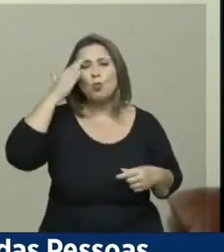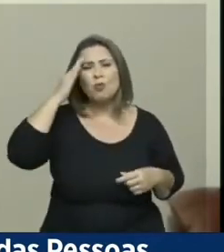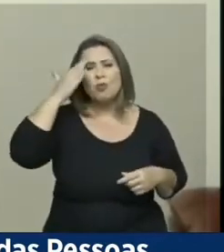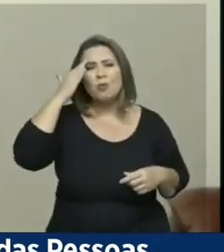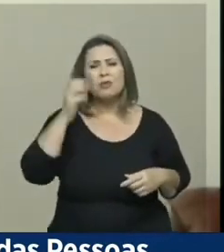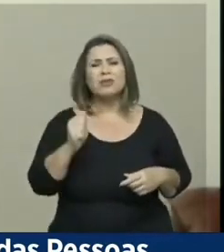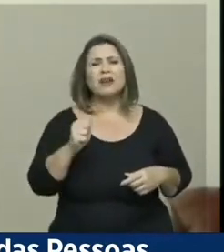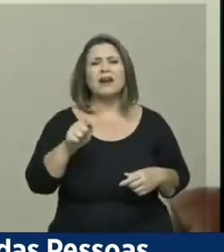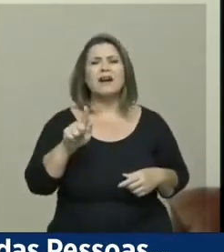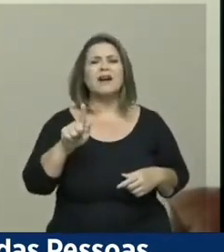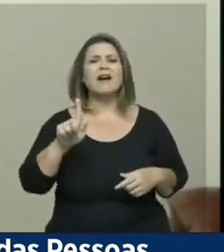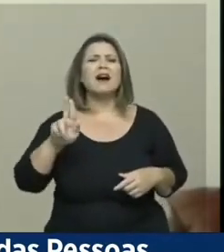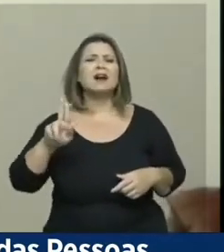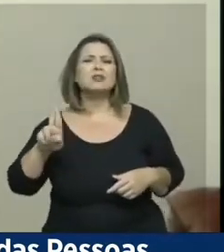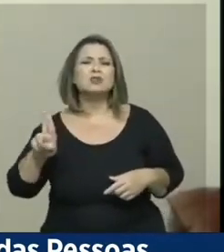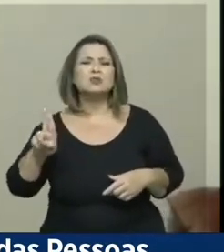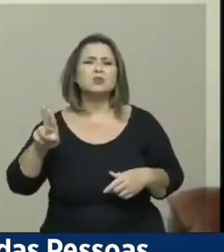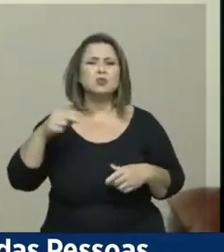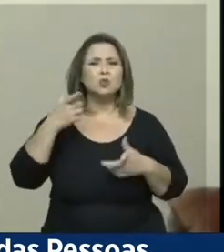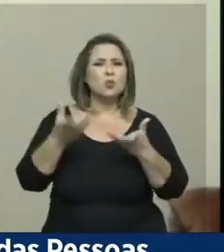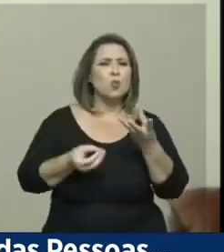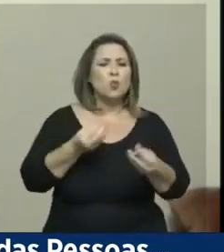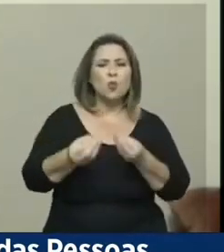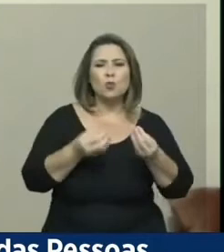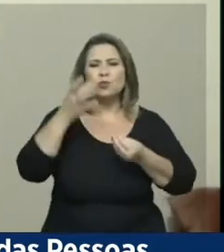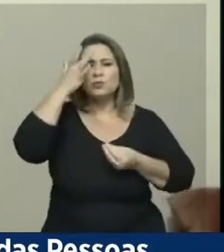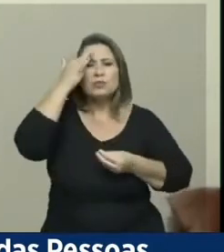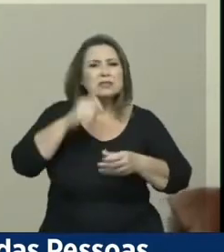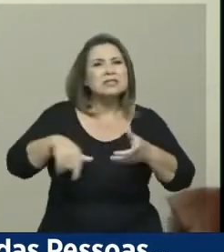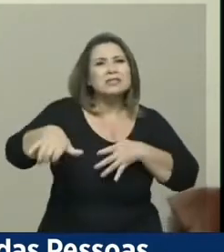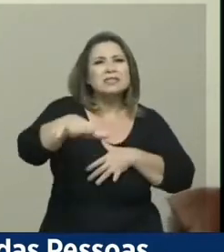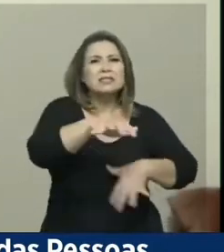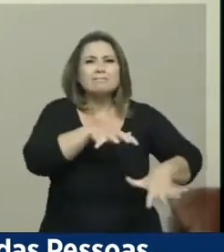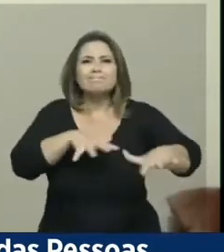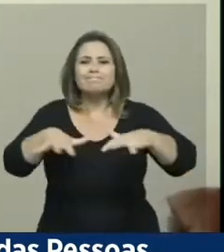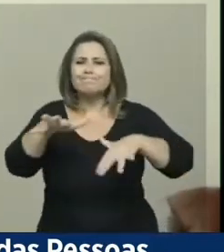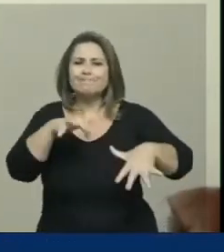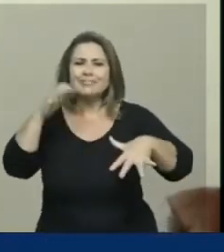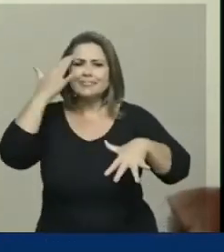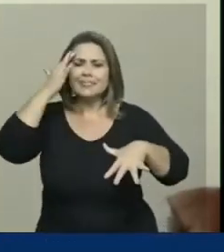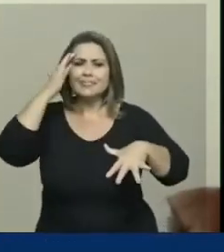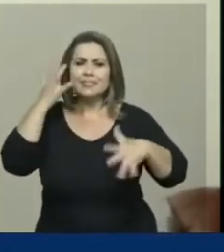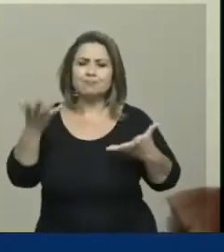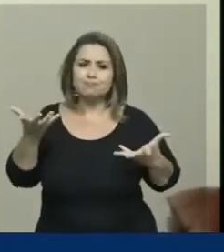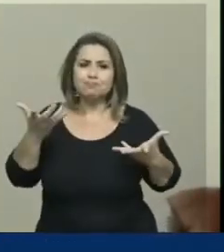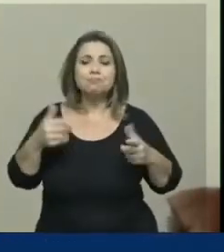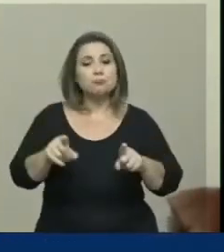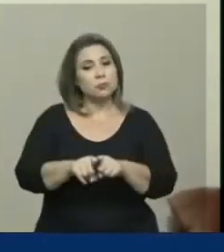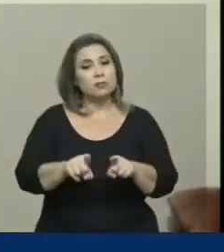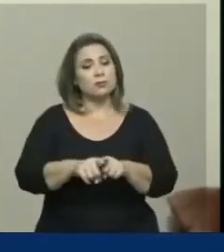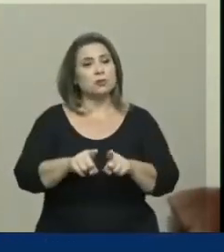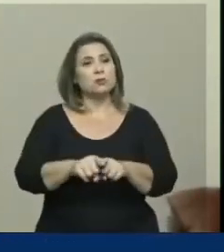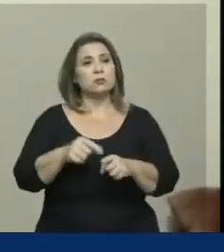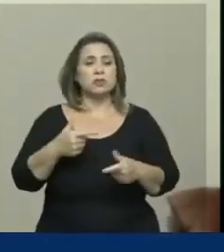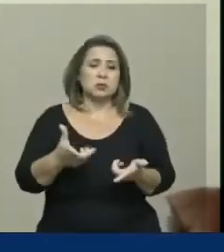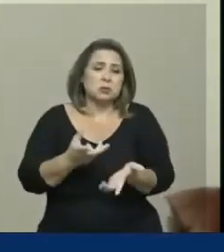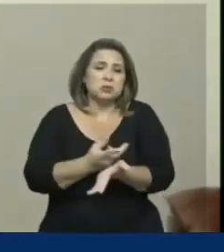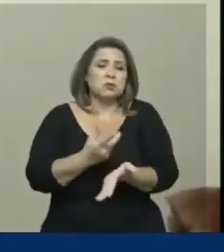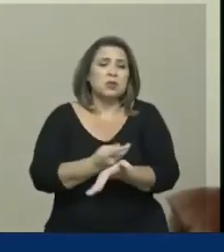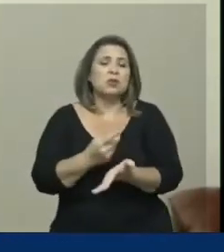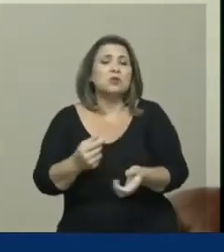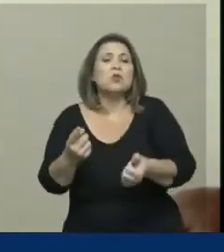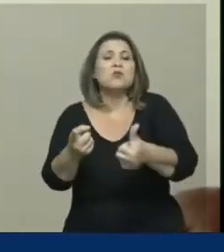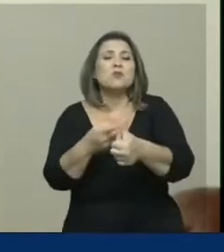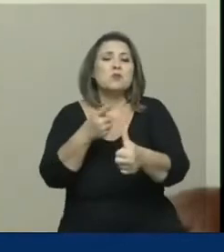AGU ou entendimento de outros atores naquele contexto. E não estou dizendo que o entendimento último é o equivocado, ou que o